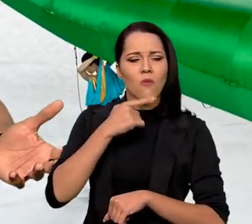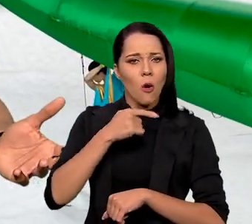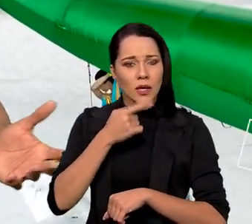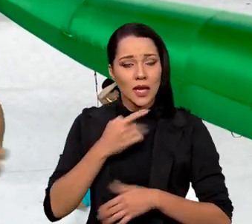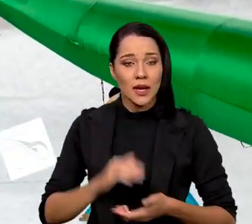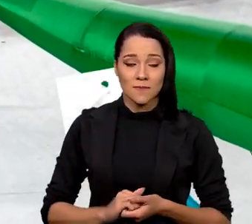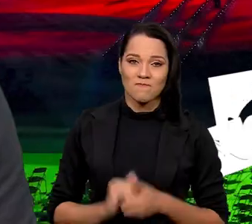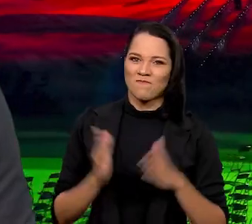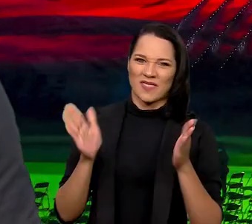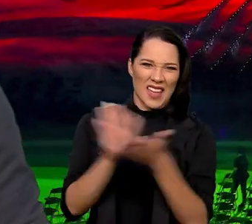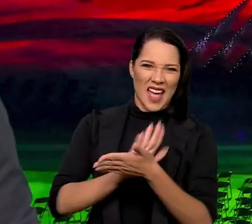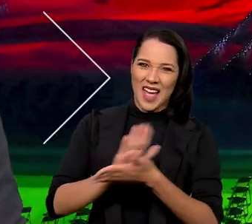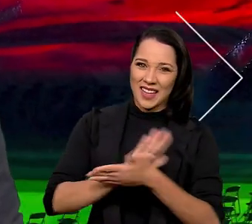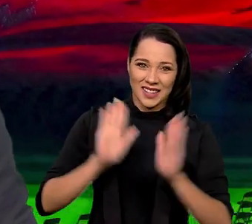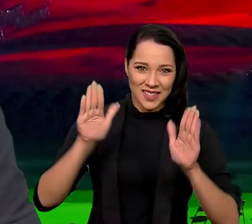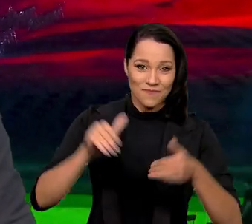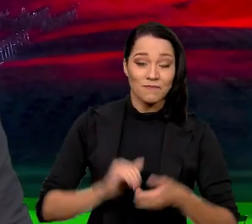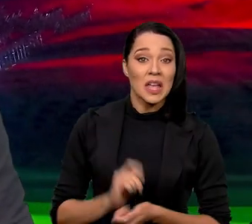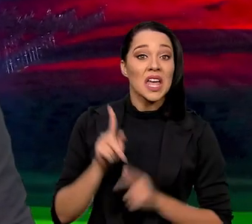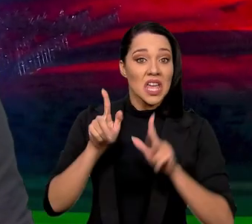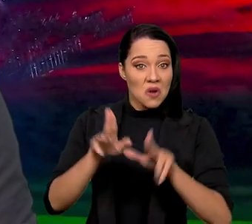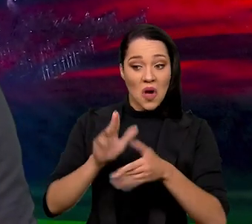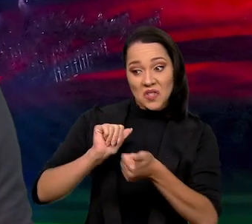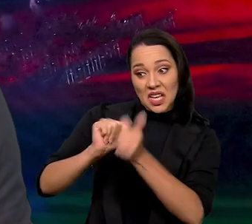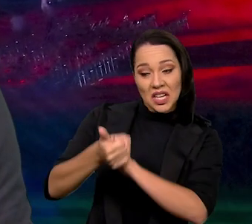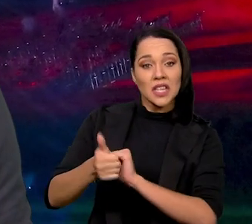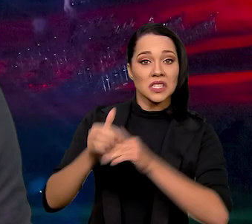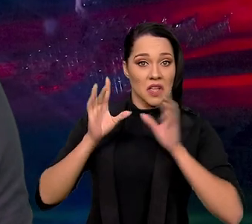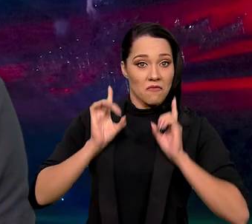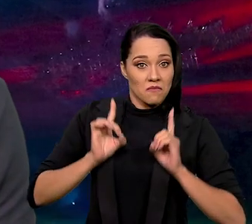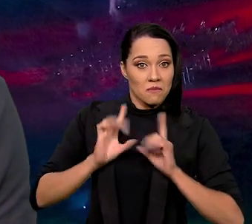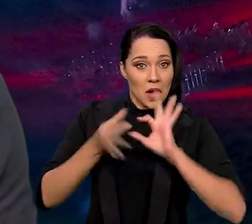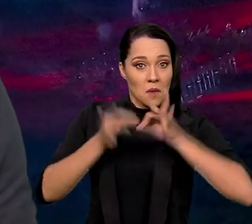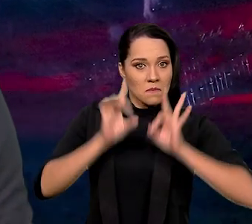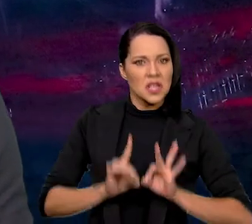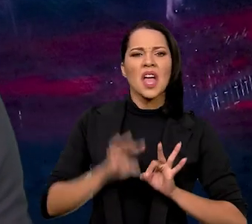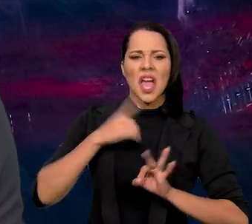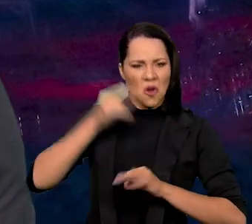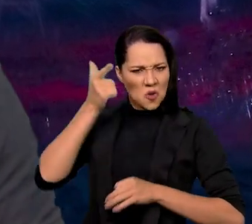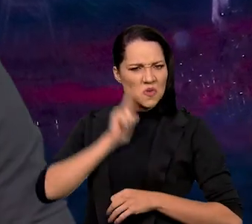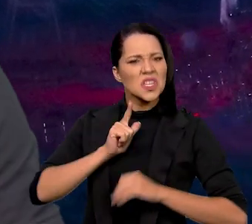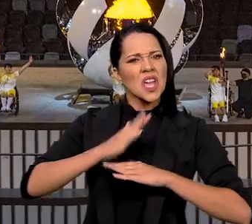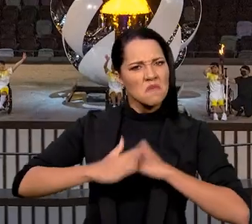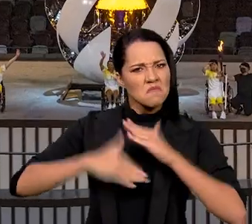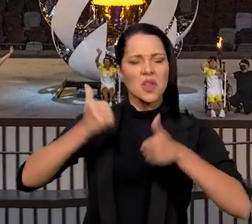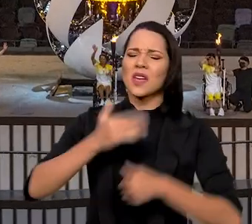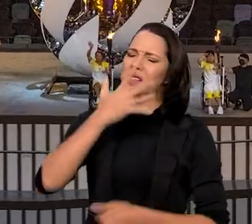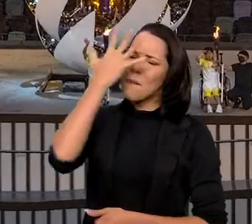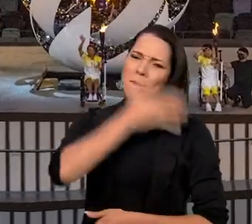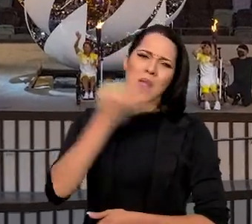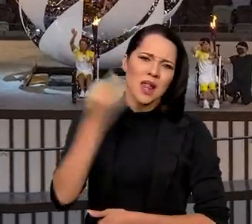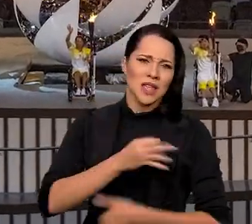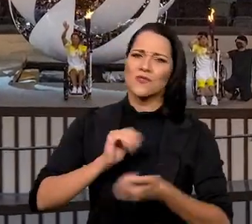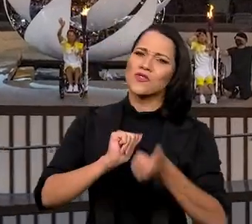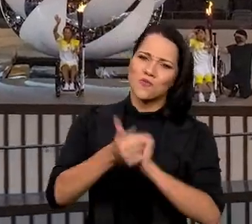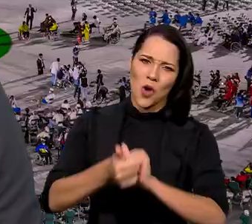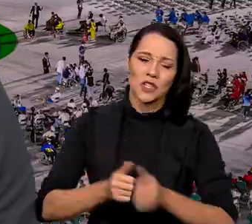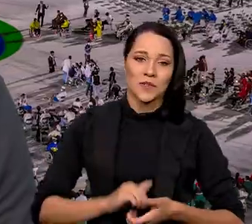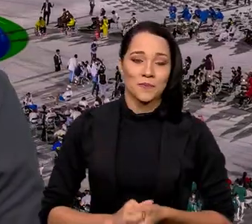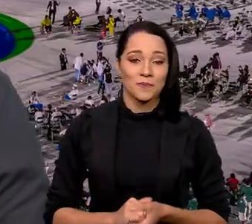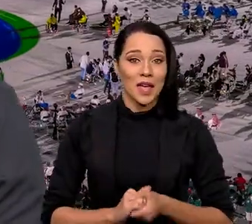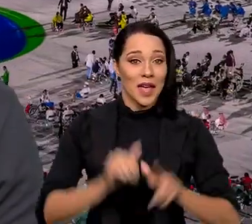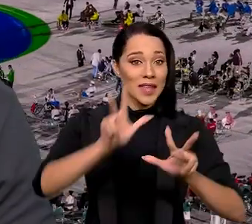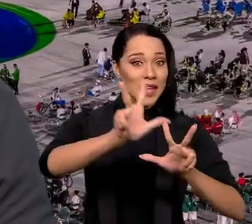a impediria de voar, né? É nada, rapaz. Assim como os atletas paralímpicos, ela alça voo. Essa que é a beleza do esporte, né?